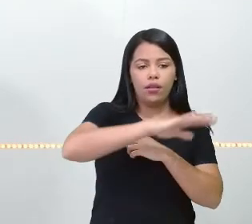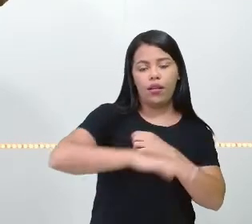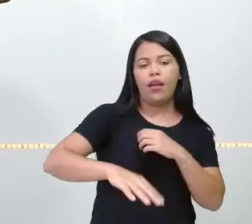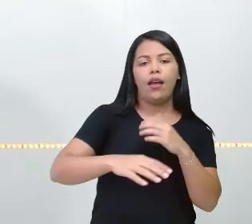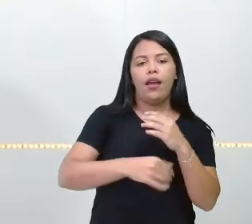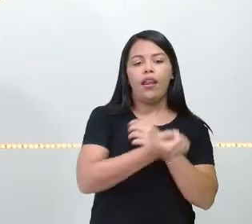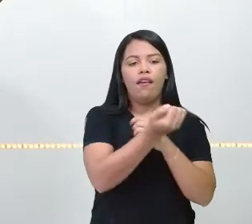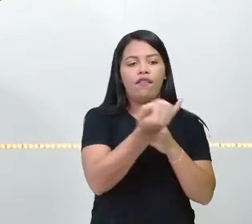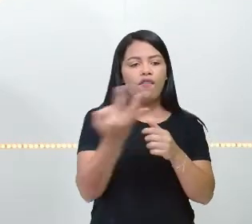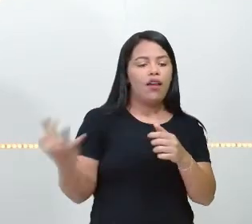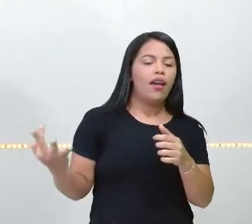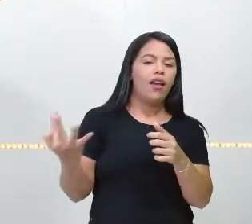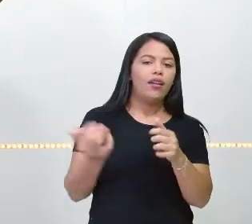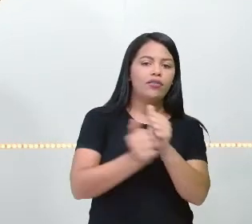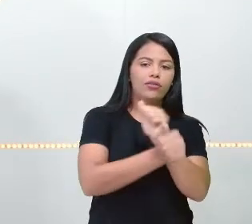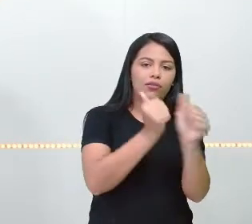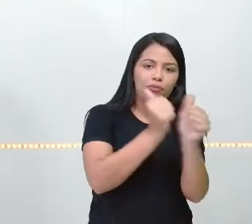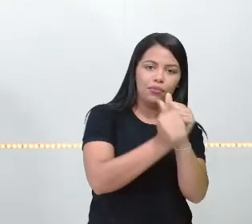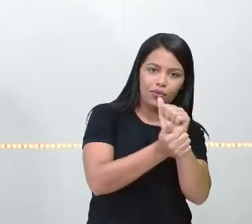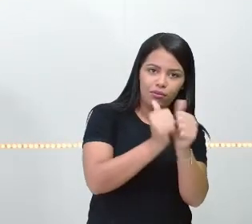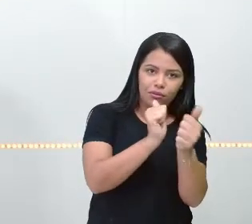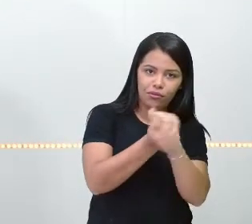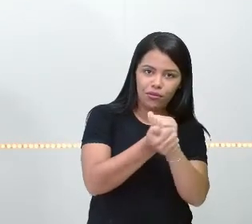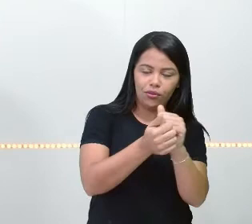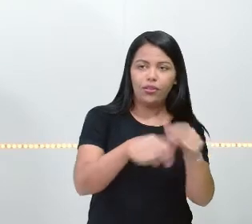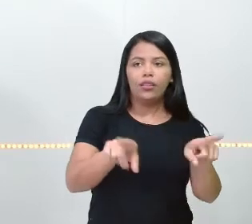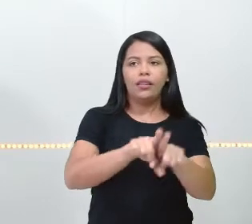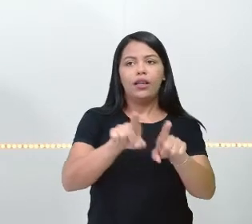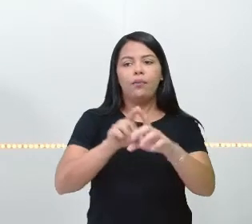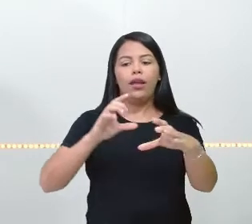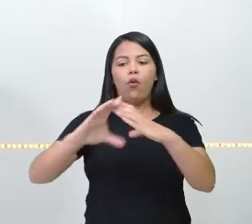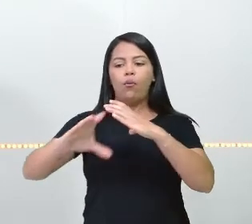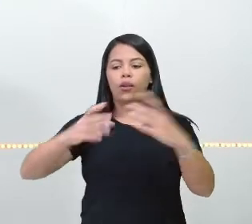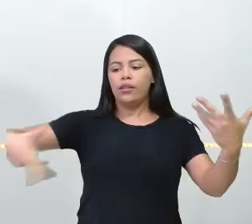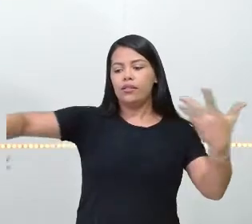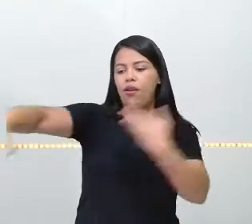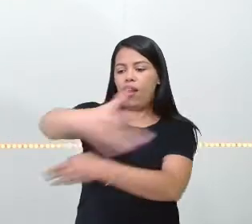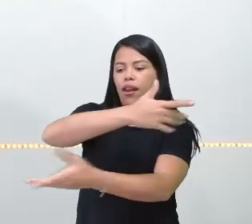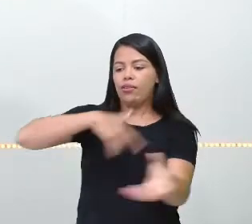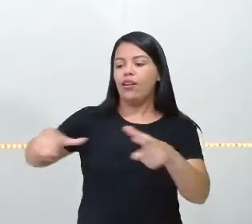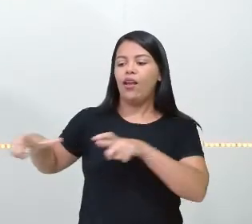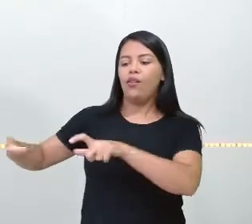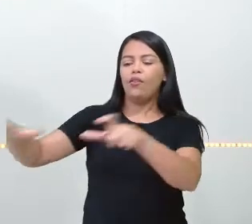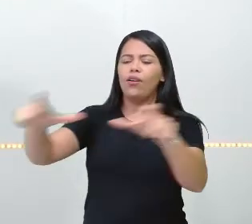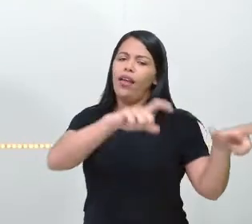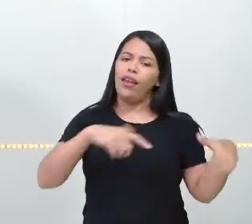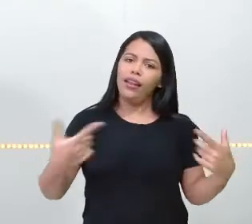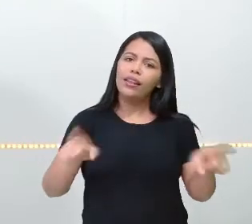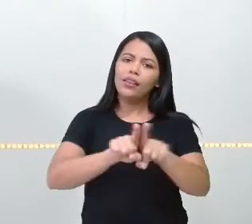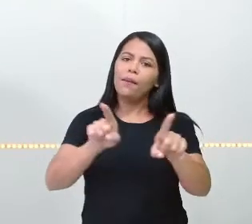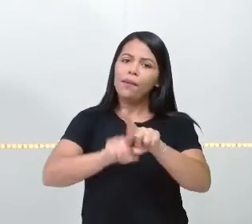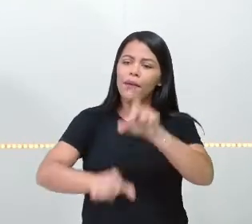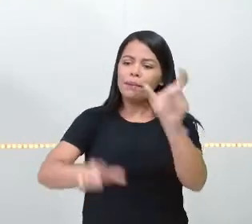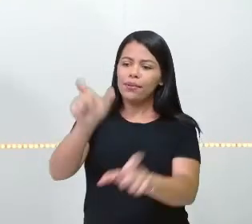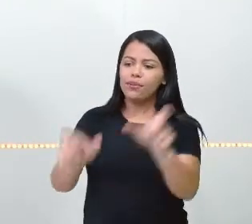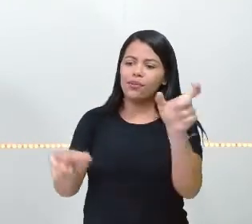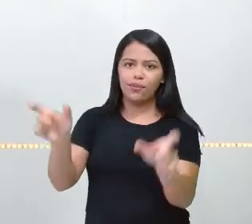e comunicação interligando lugares e por que não pessoas, não é verdade?